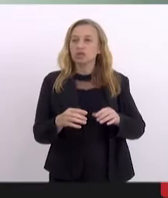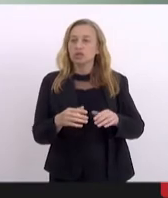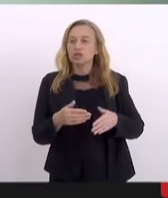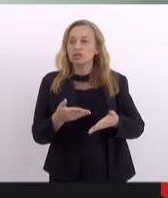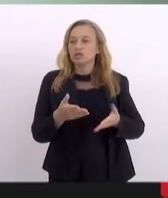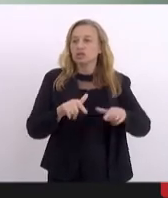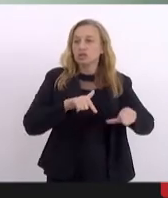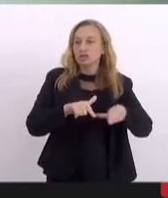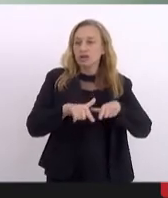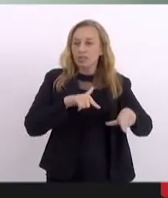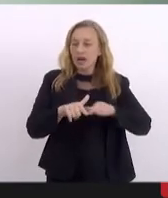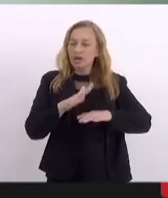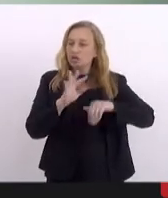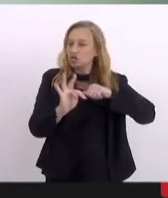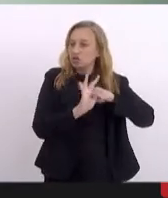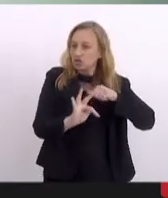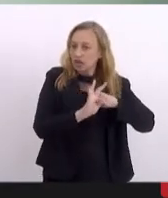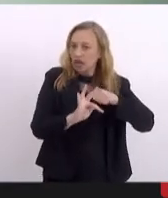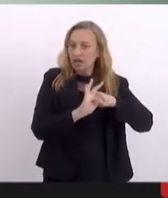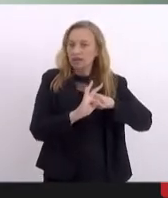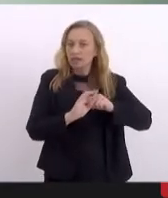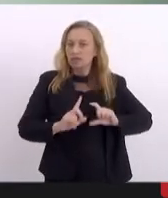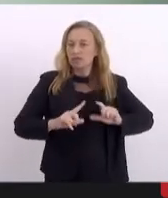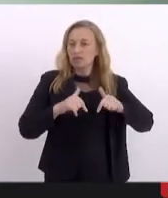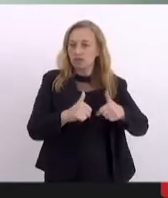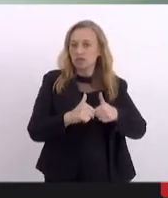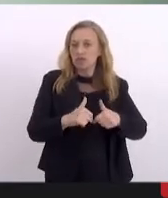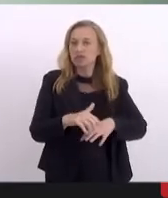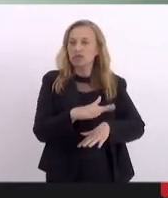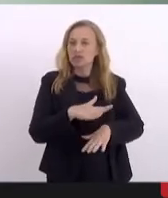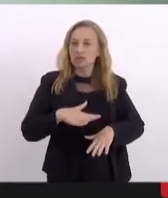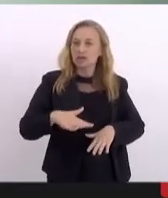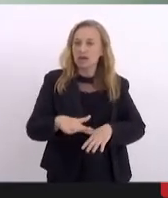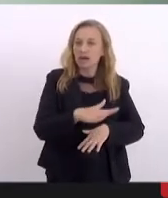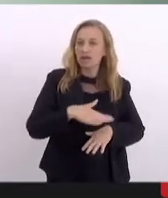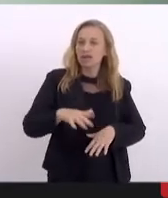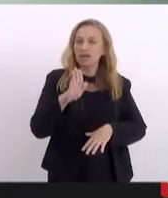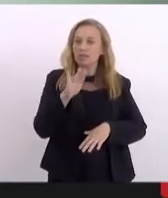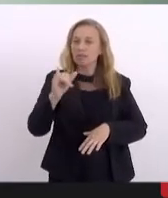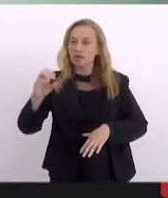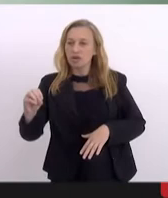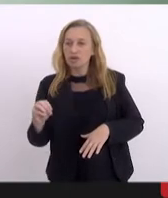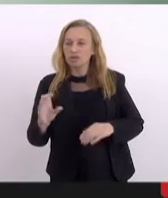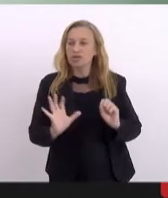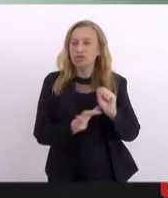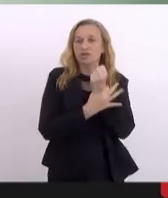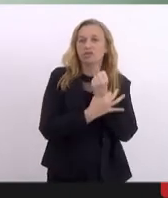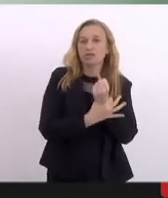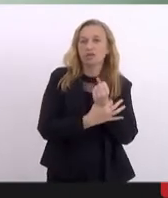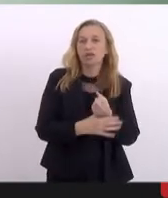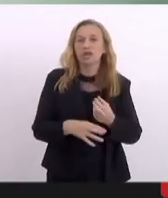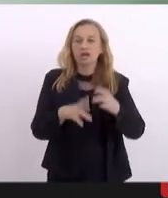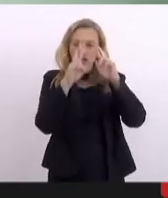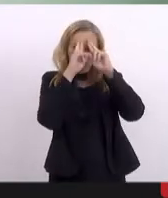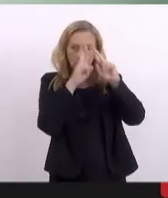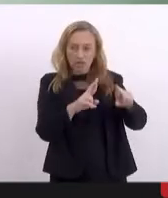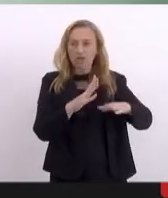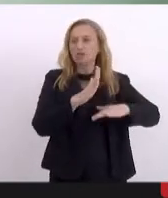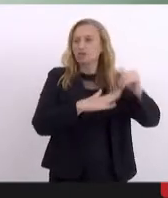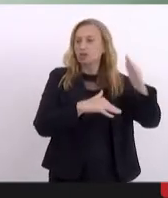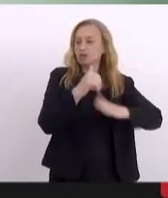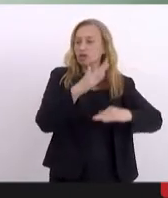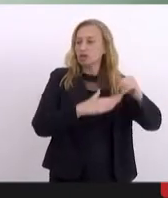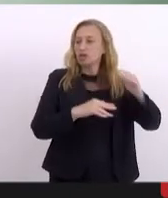competências envolvidas nessa atuação, inclusive de biossegurança e de responsabilidade profissional no que tange à